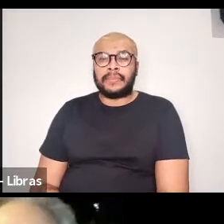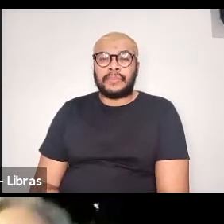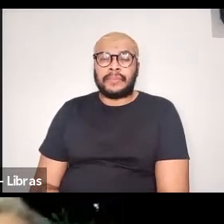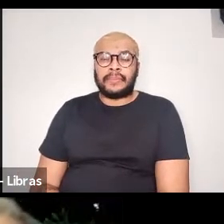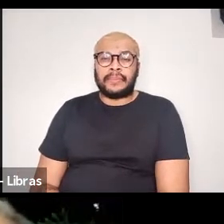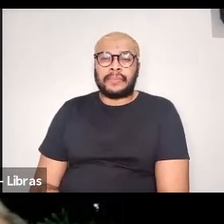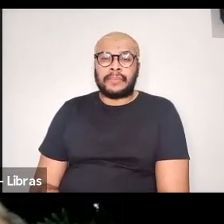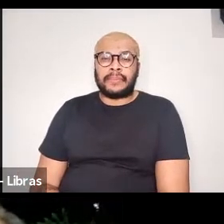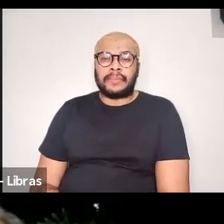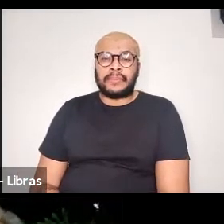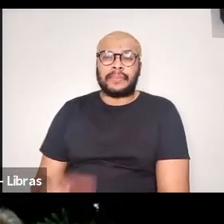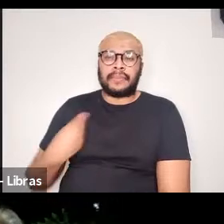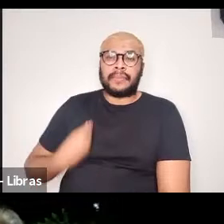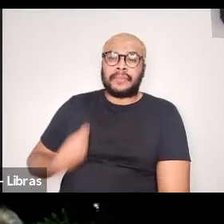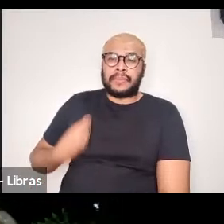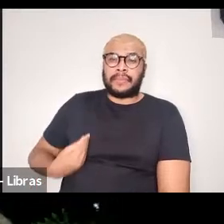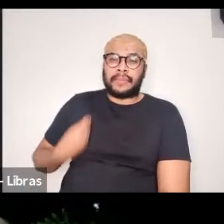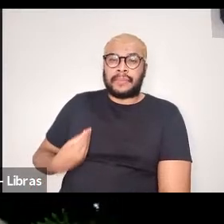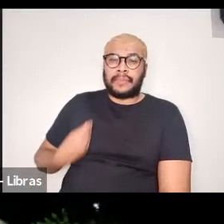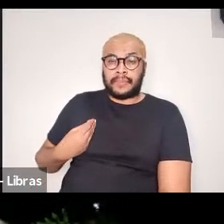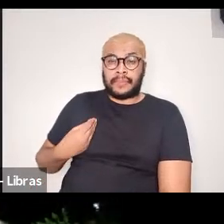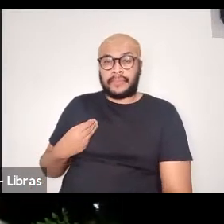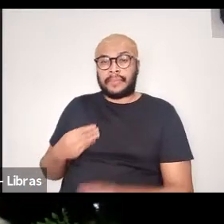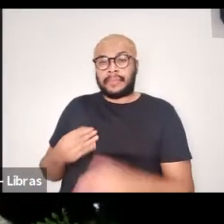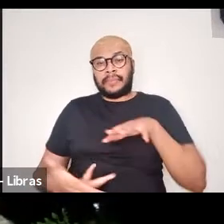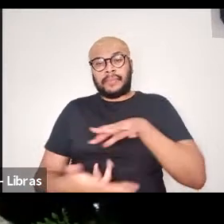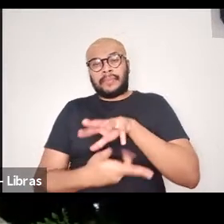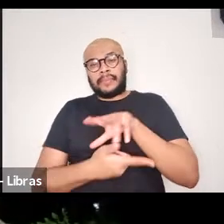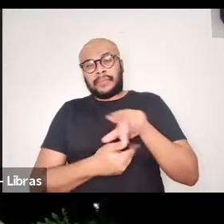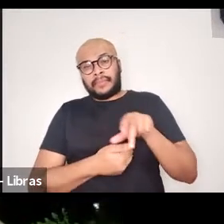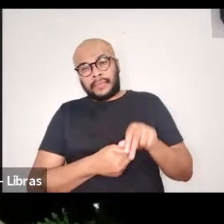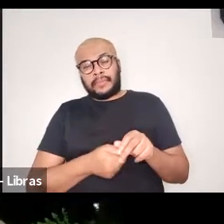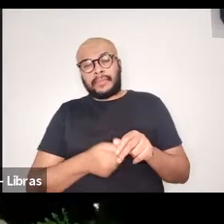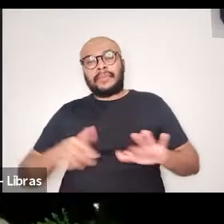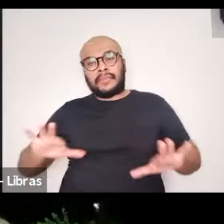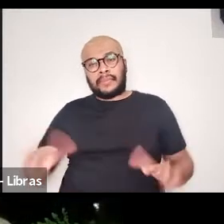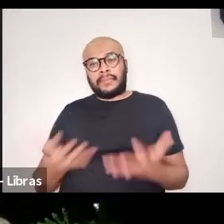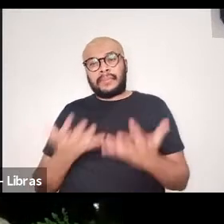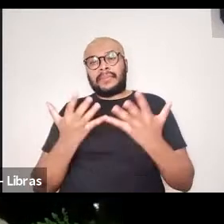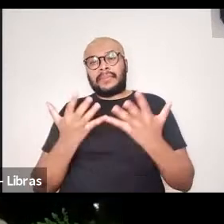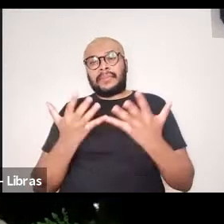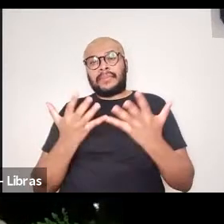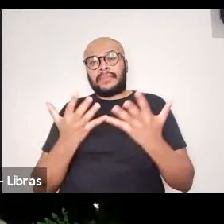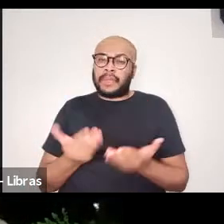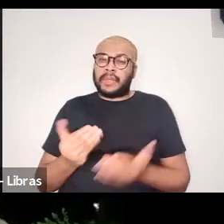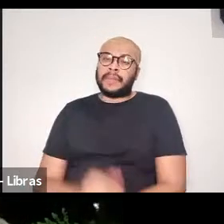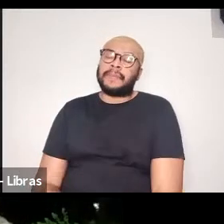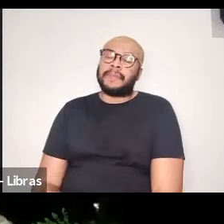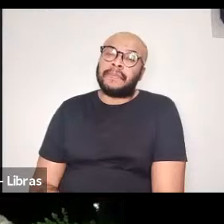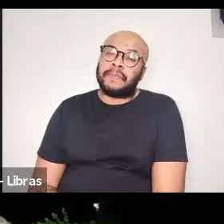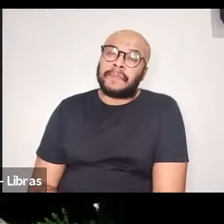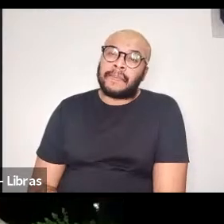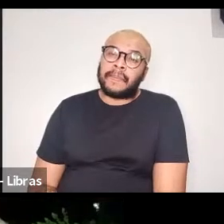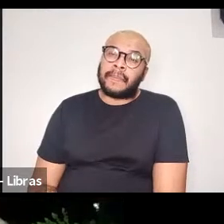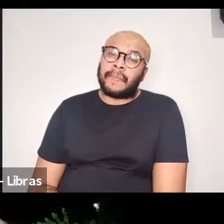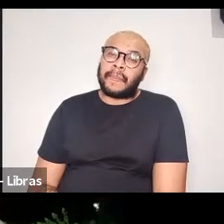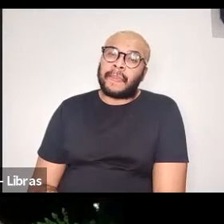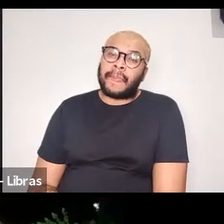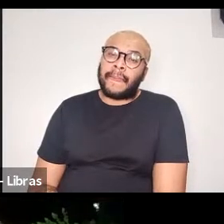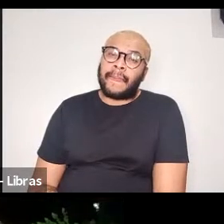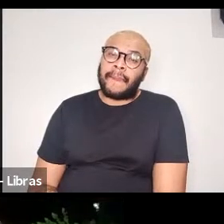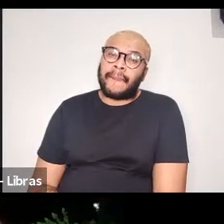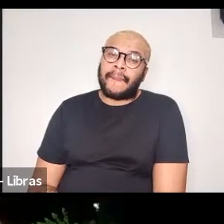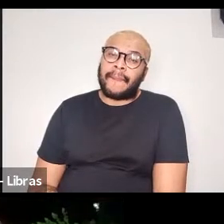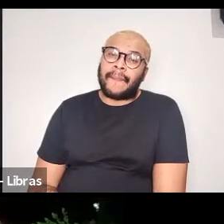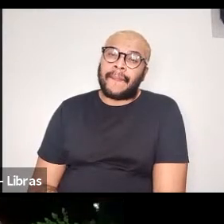vivemos num mundo onde esta série de incentivos, hoje eu quero contar duas